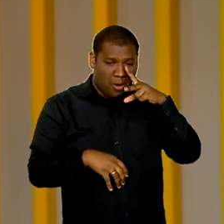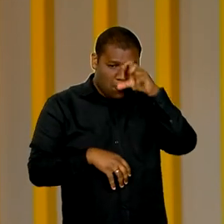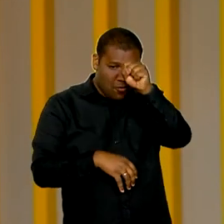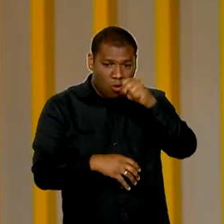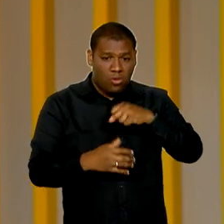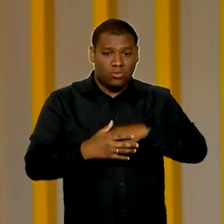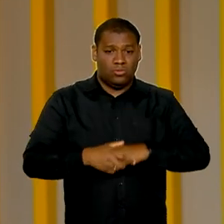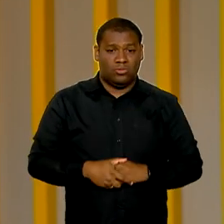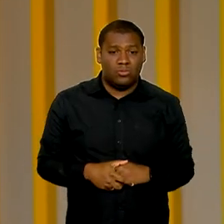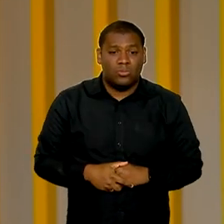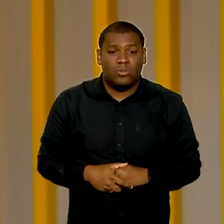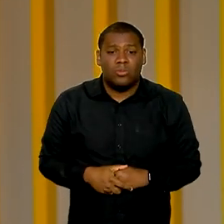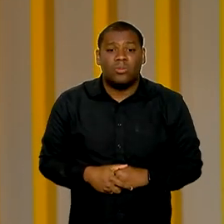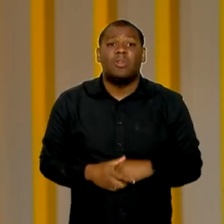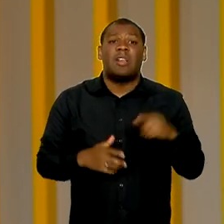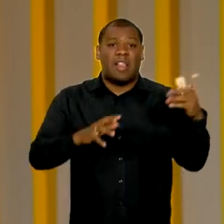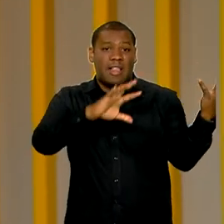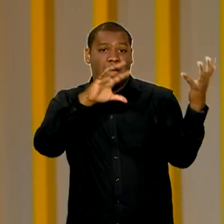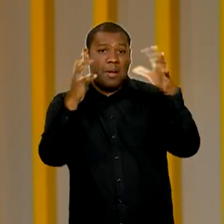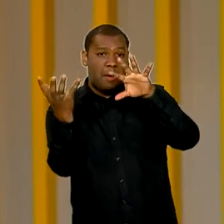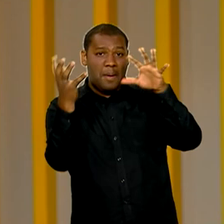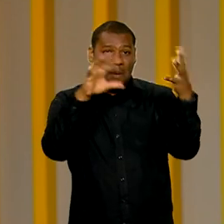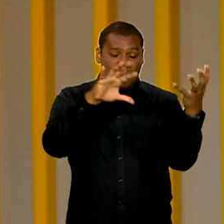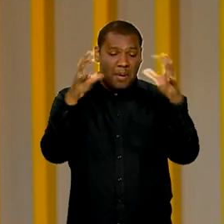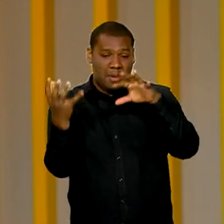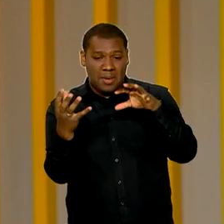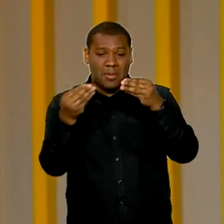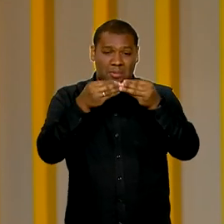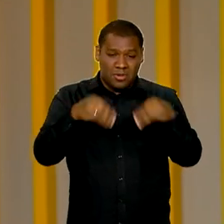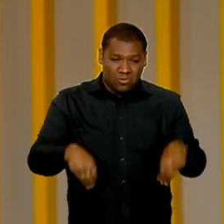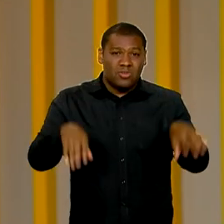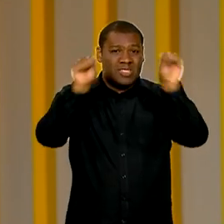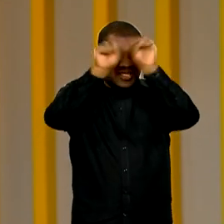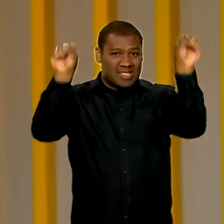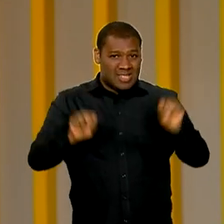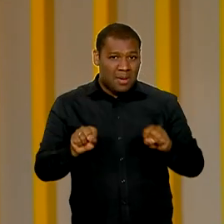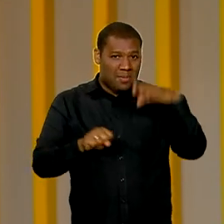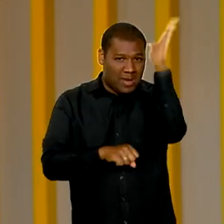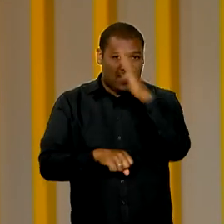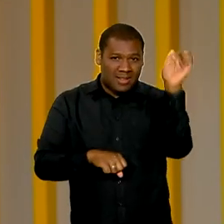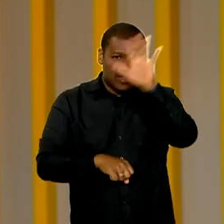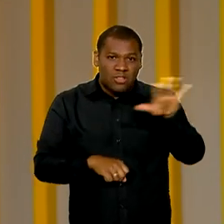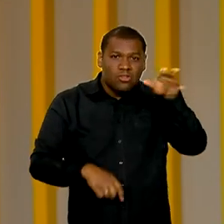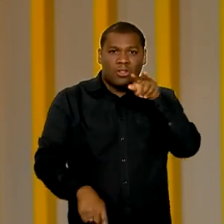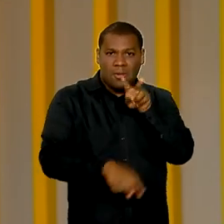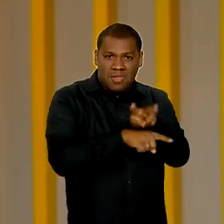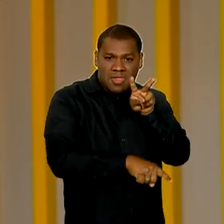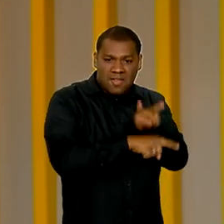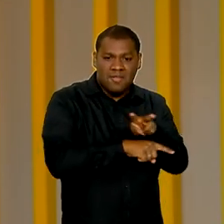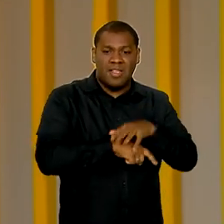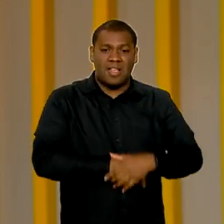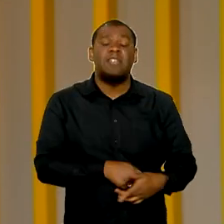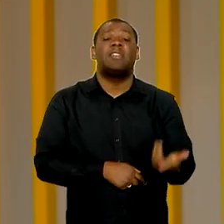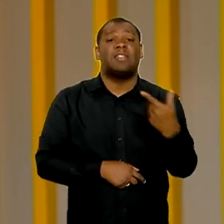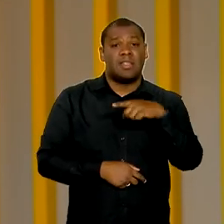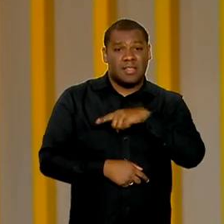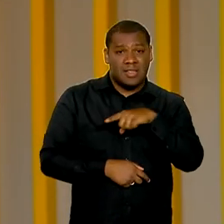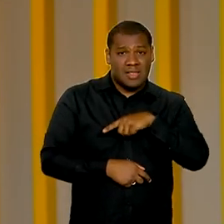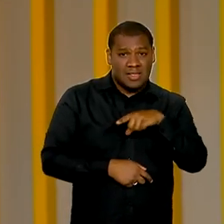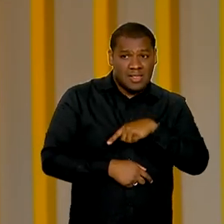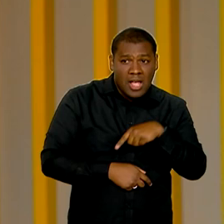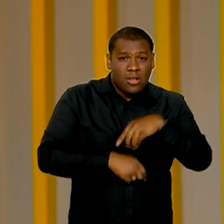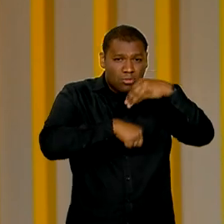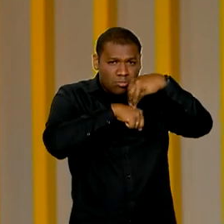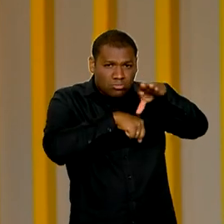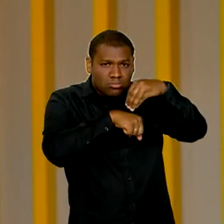minimizar o impacto de eventos climáticos extremos, o Sistema Nacional de Proteção e Defesa Civil emite alertas e orientações